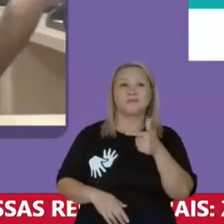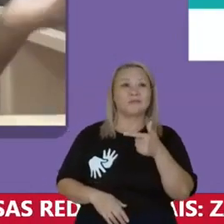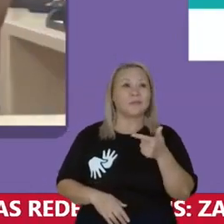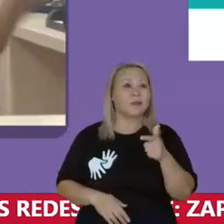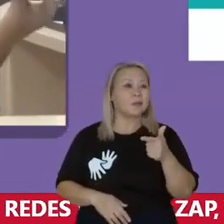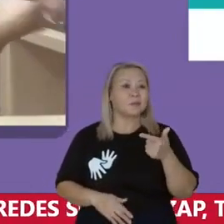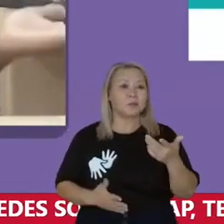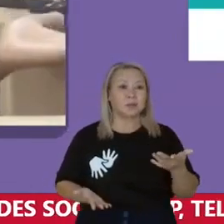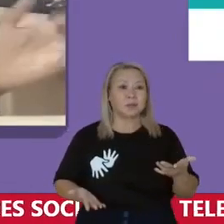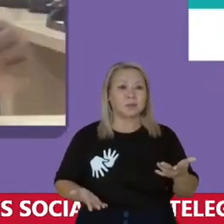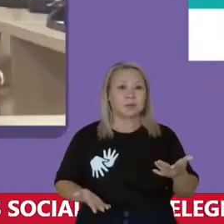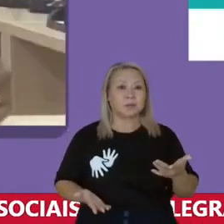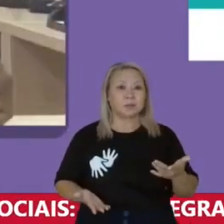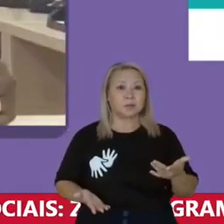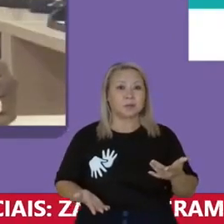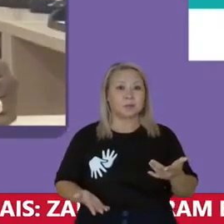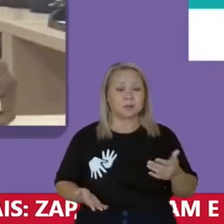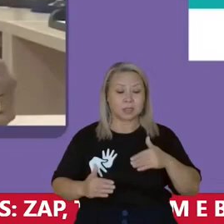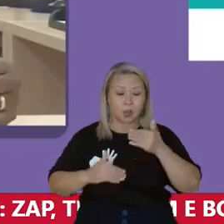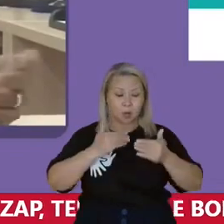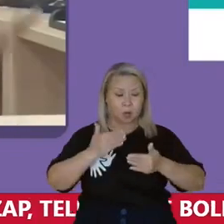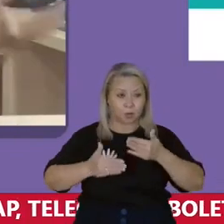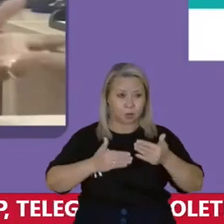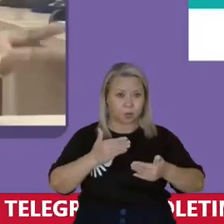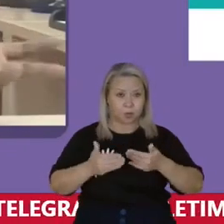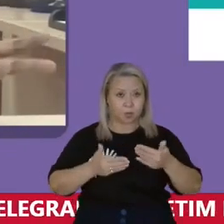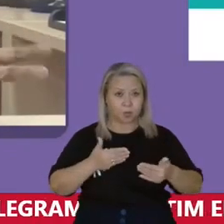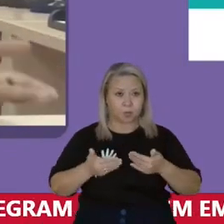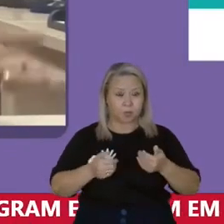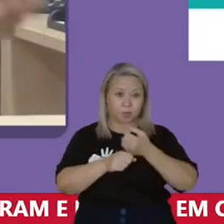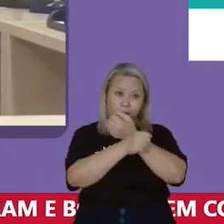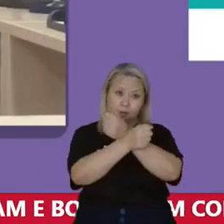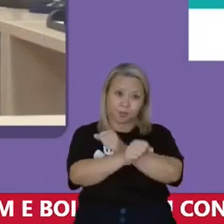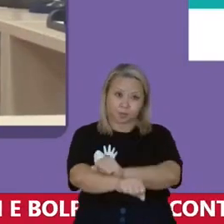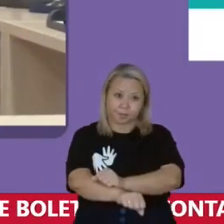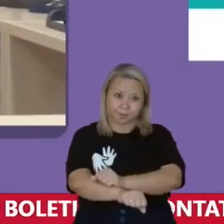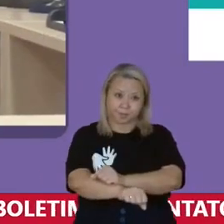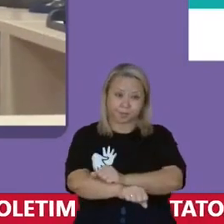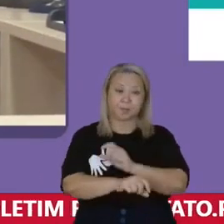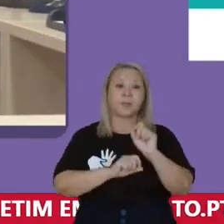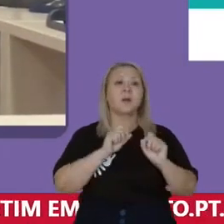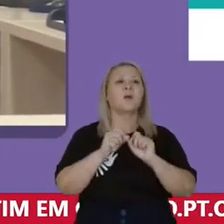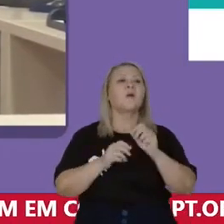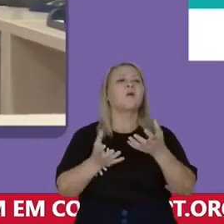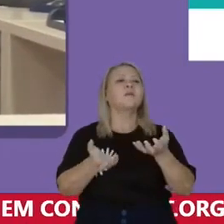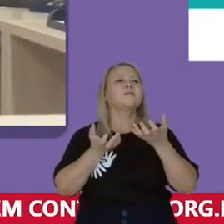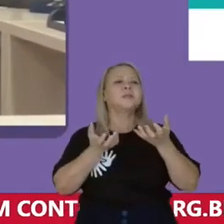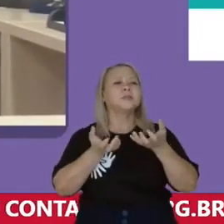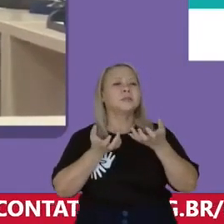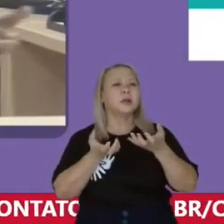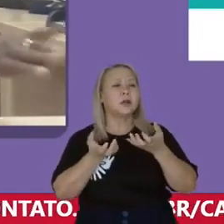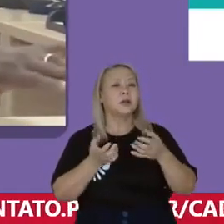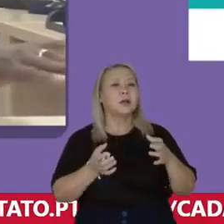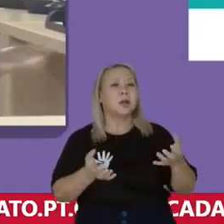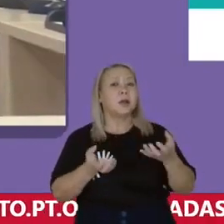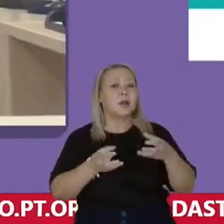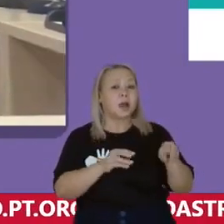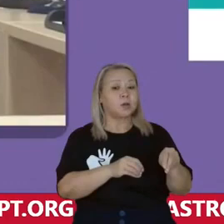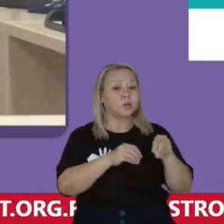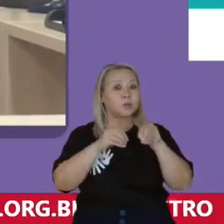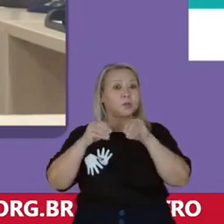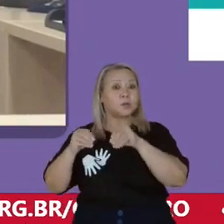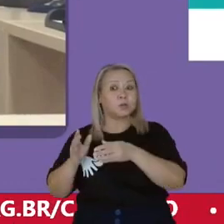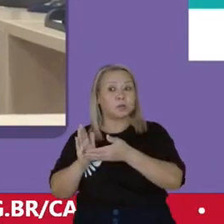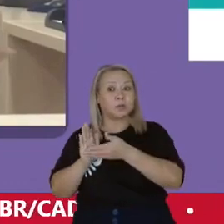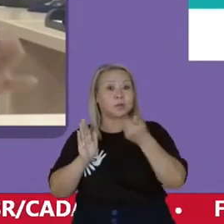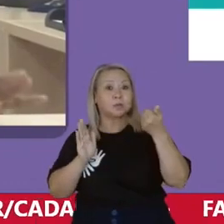inexistia lá no processo escravocrata O que eles querem? Eles querem retirar